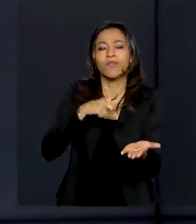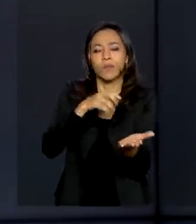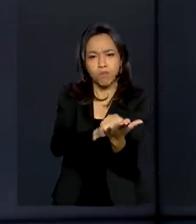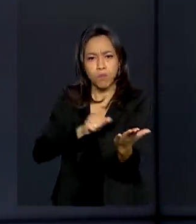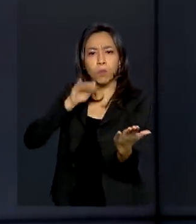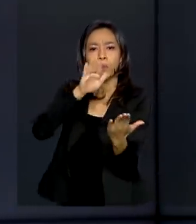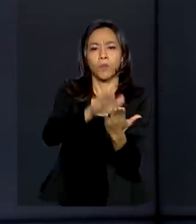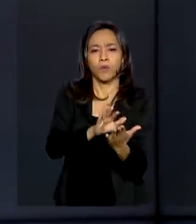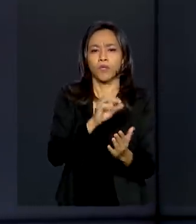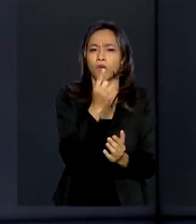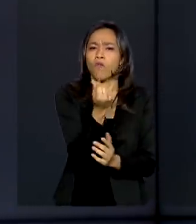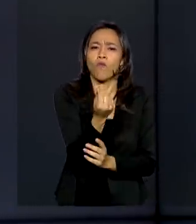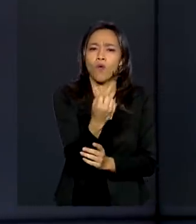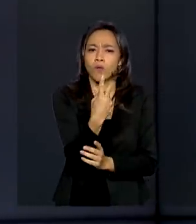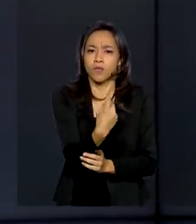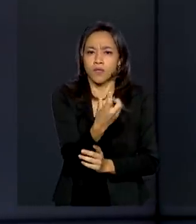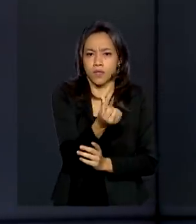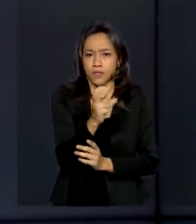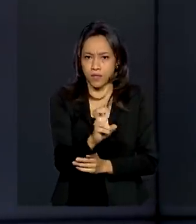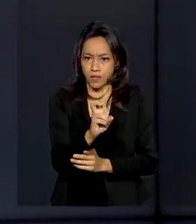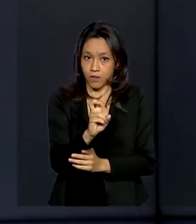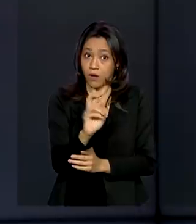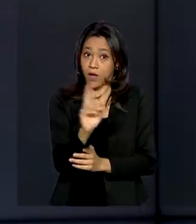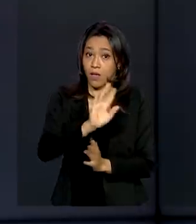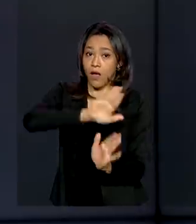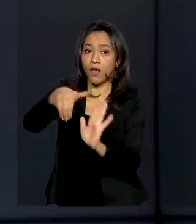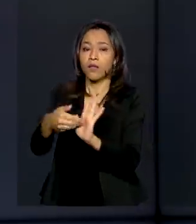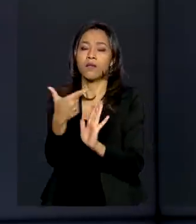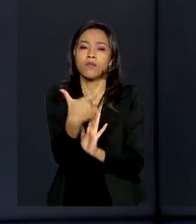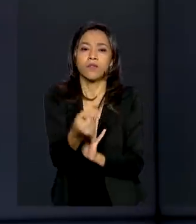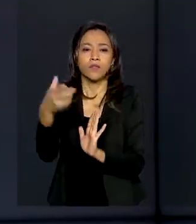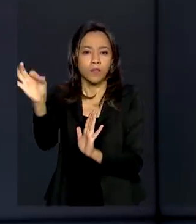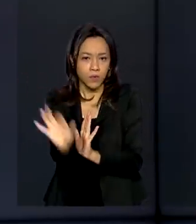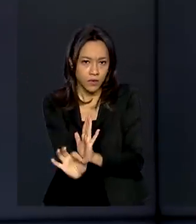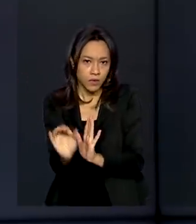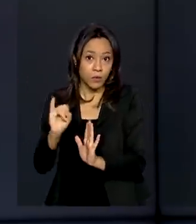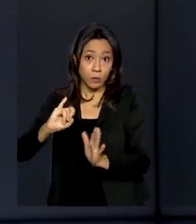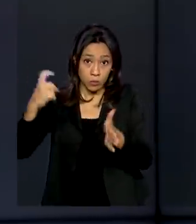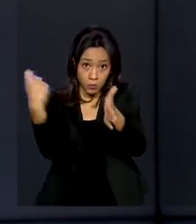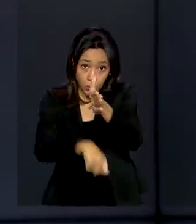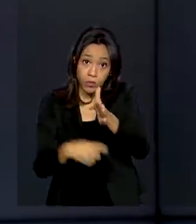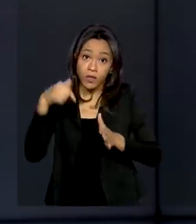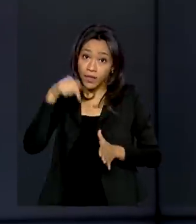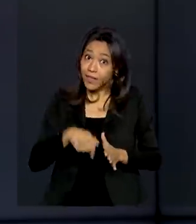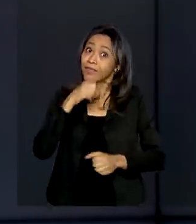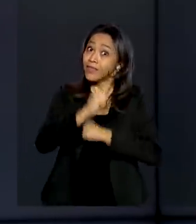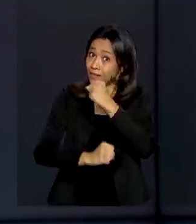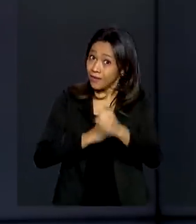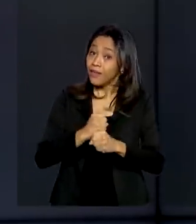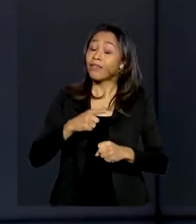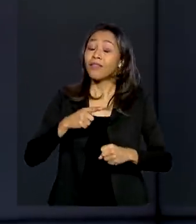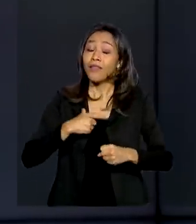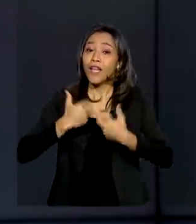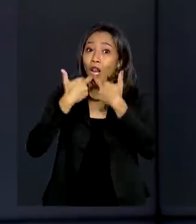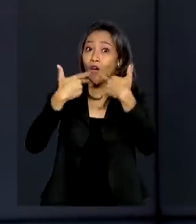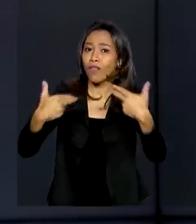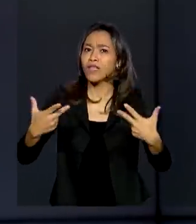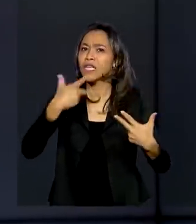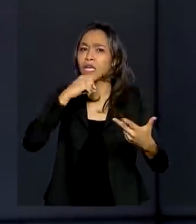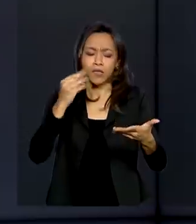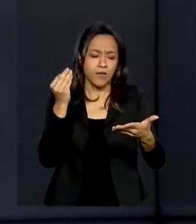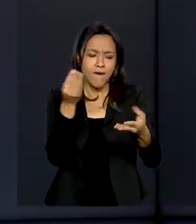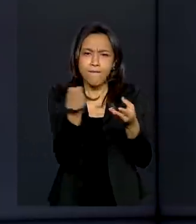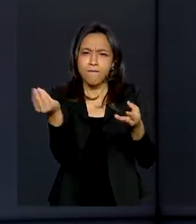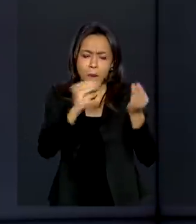que varia de R 165 até 20% do imposto devido. E neste ano há novidades para quem cair na malha fina.